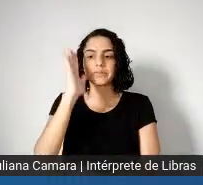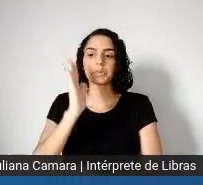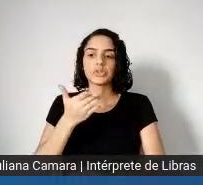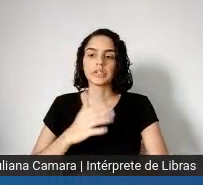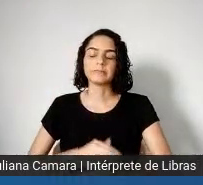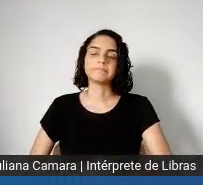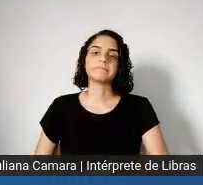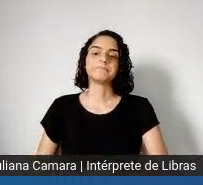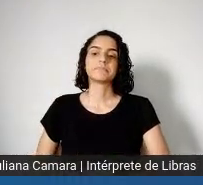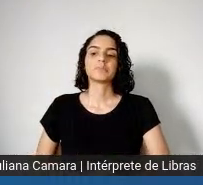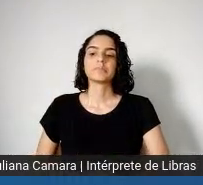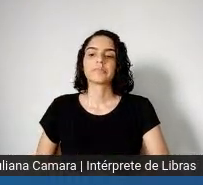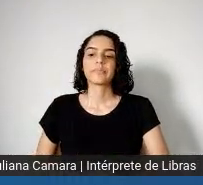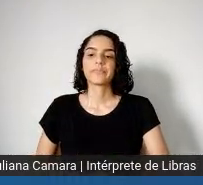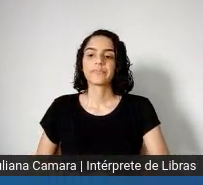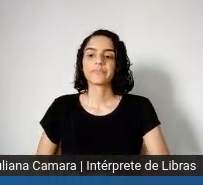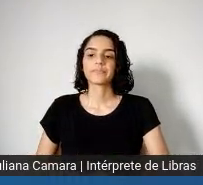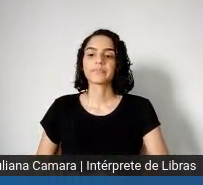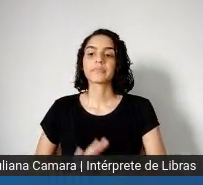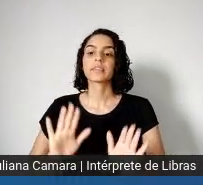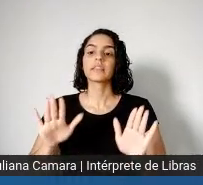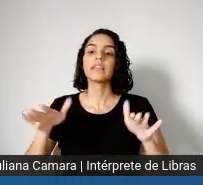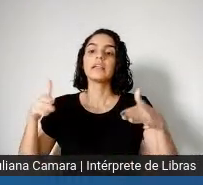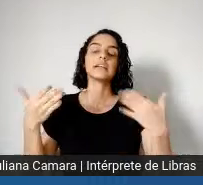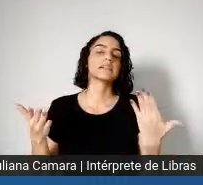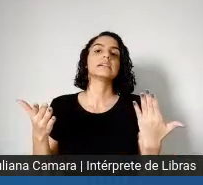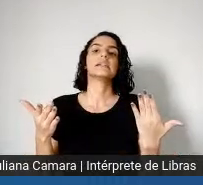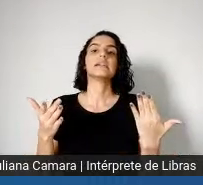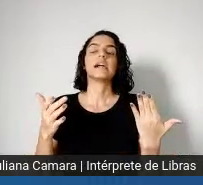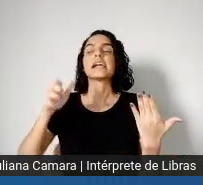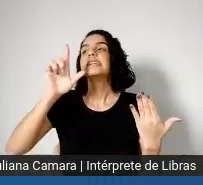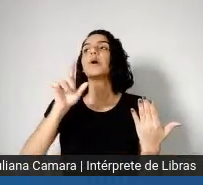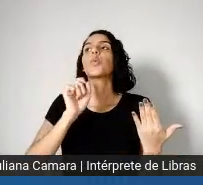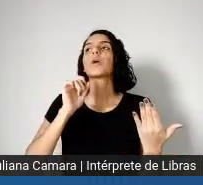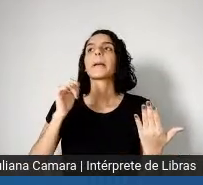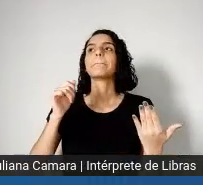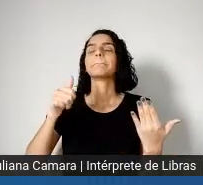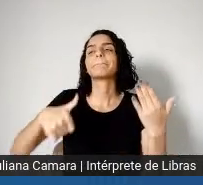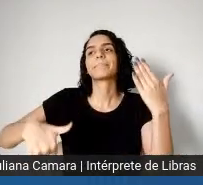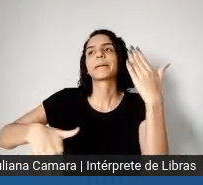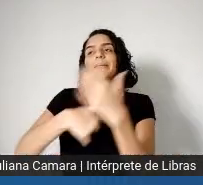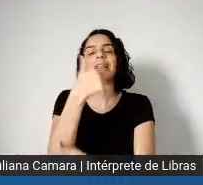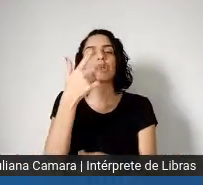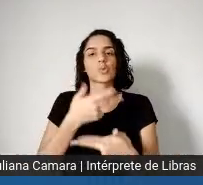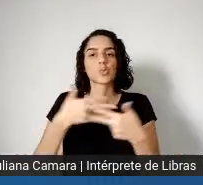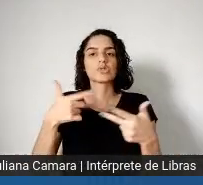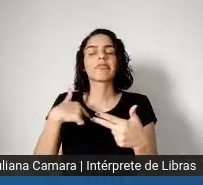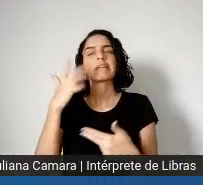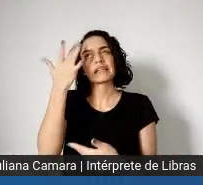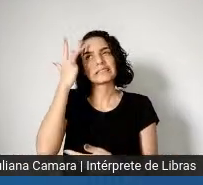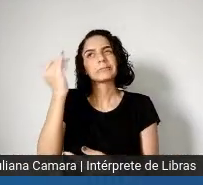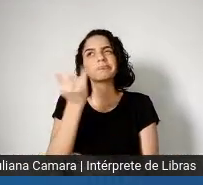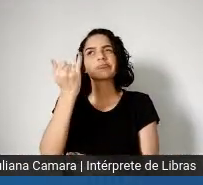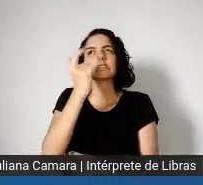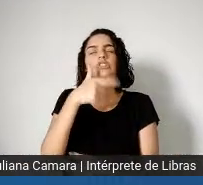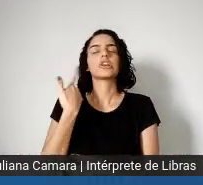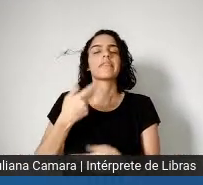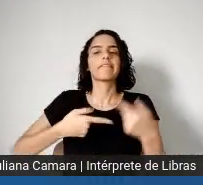denominamos, né. Então, esse é o primeiro, a chamada, né, que eu acho que a pandemia faz